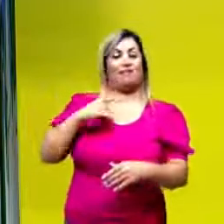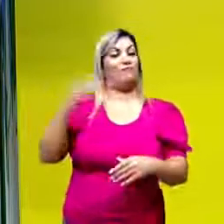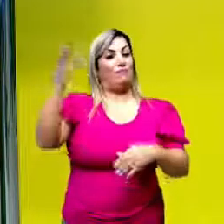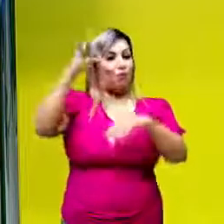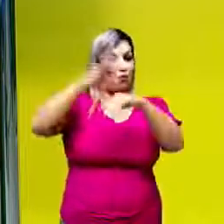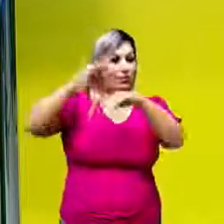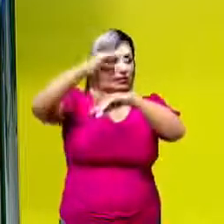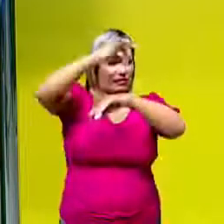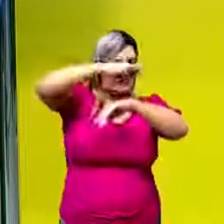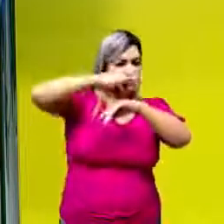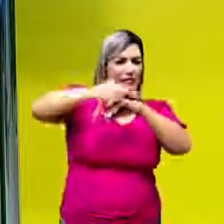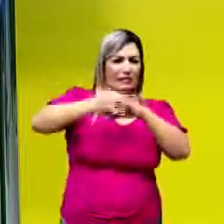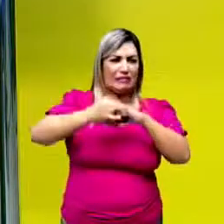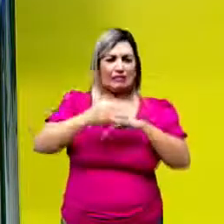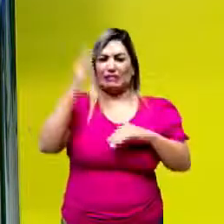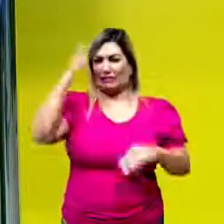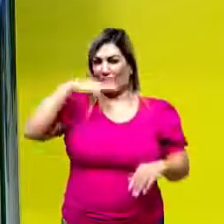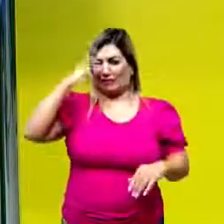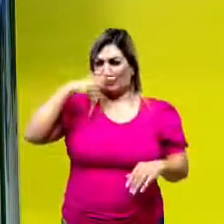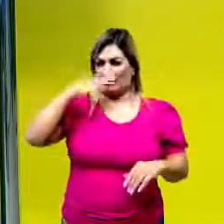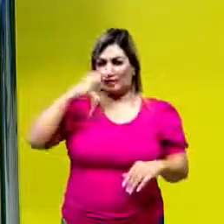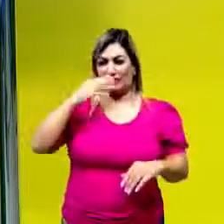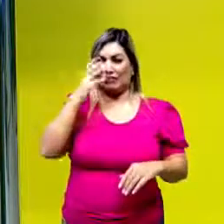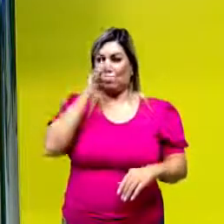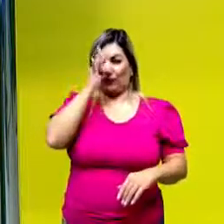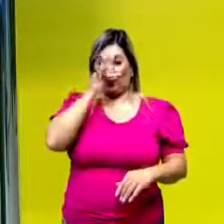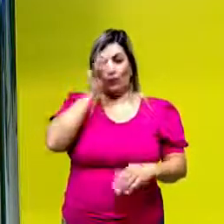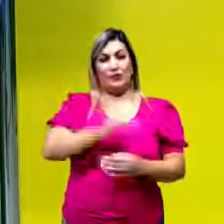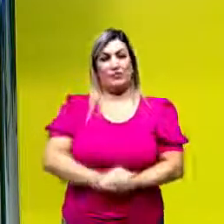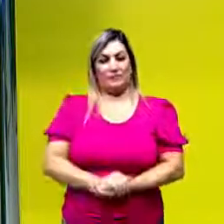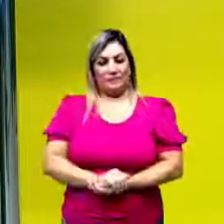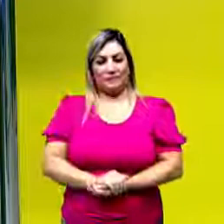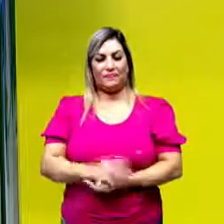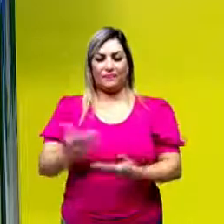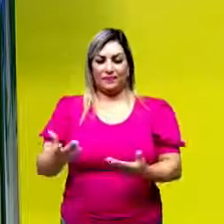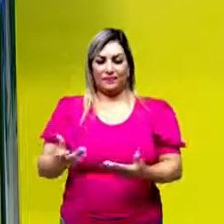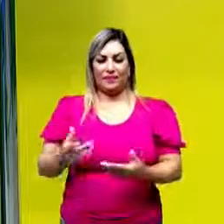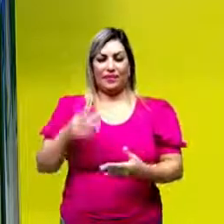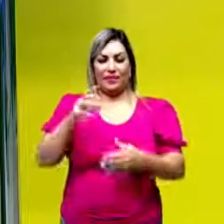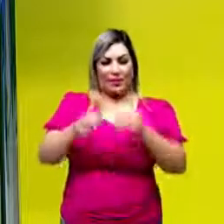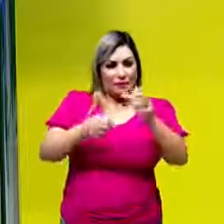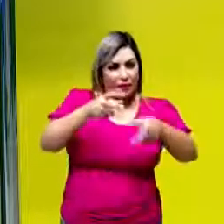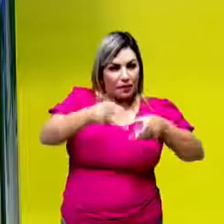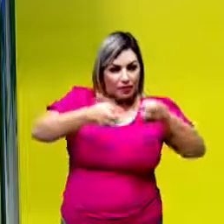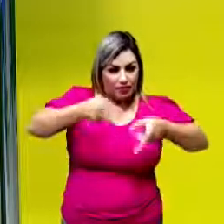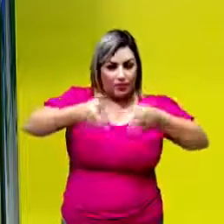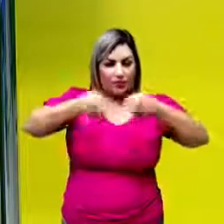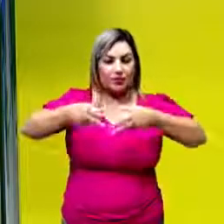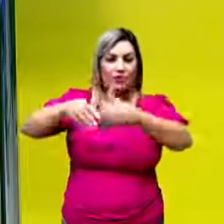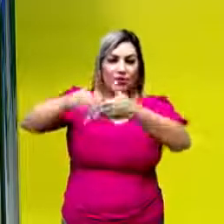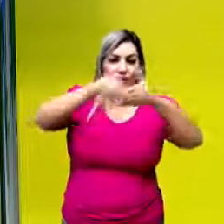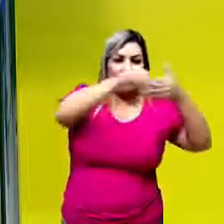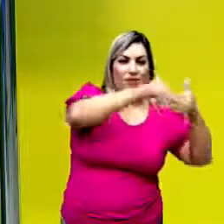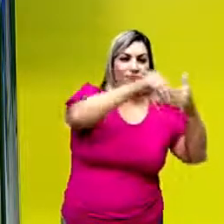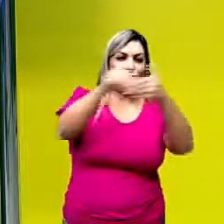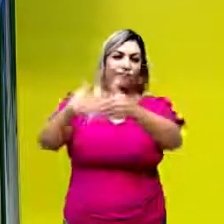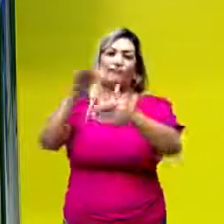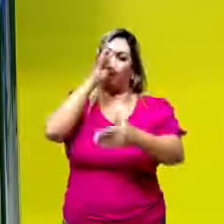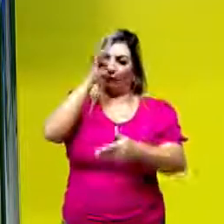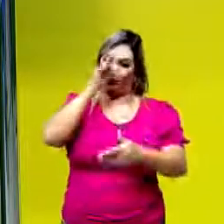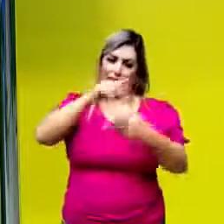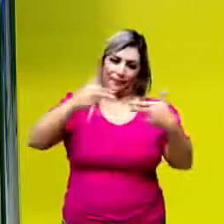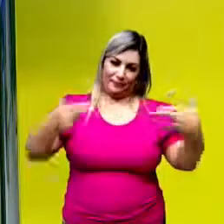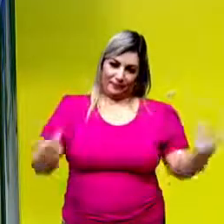encontrando ali um cadáver. Enquanto isso, elas vão pegando esse pólen e levando de flor em flor.